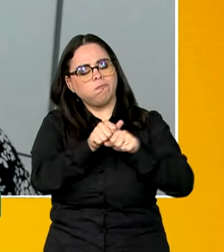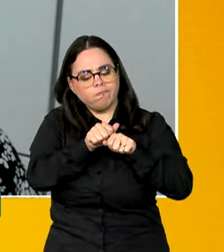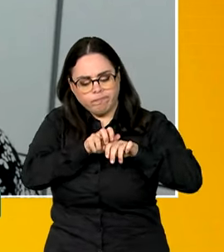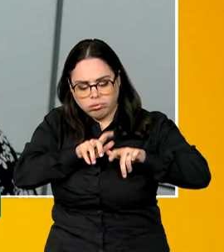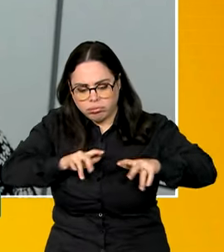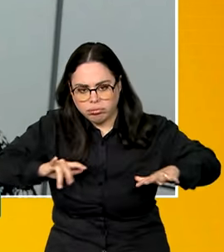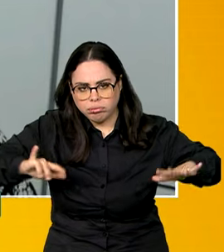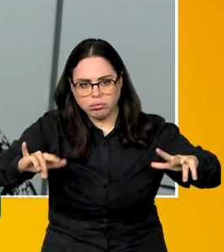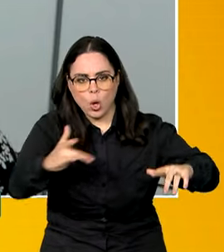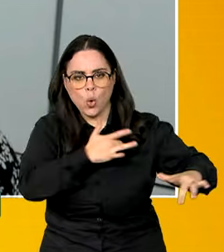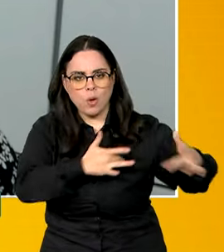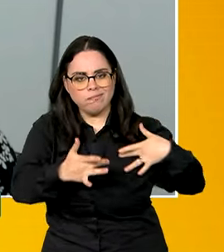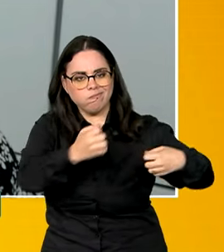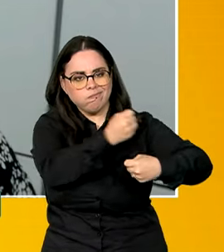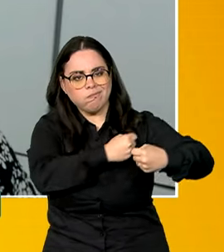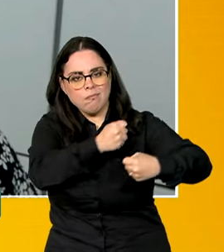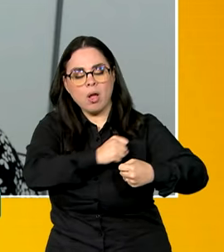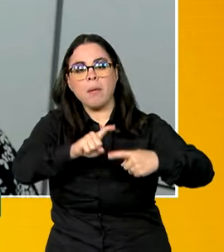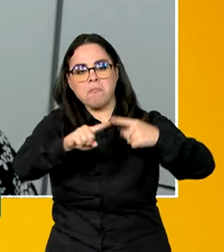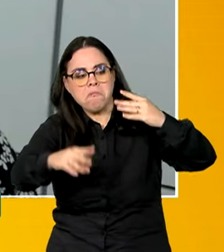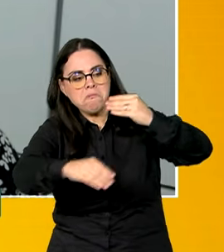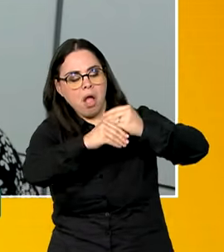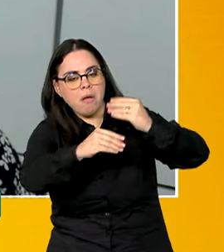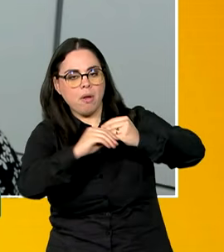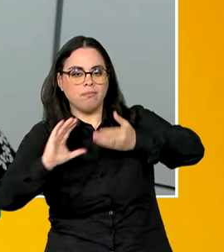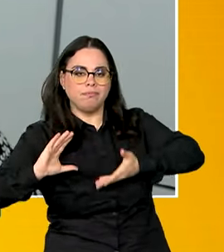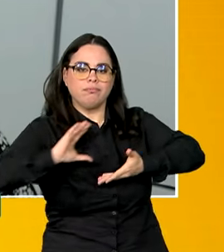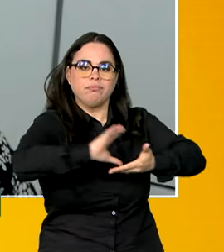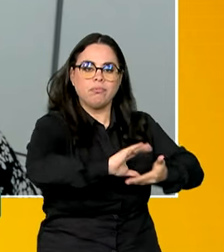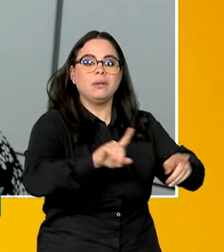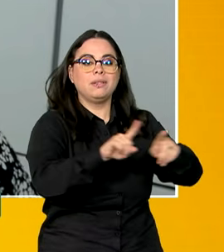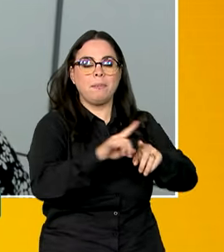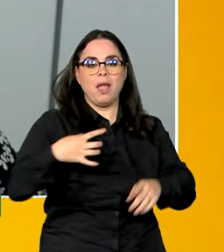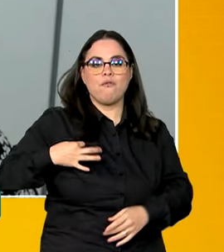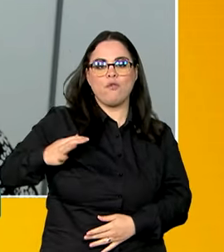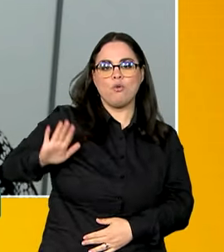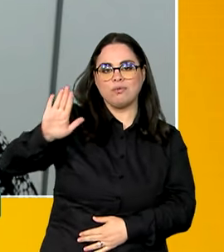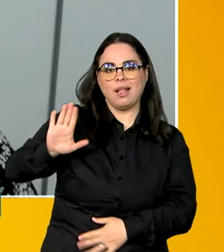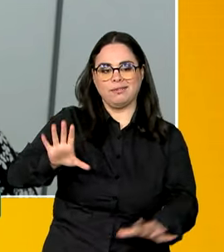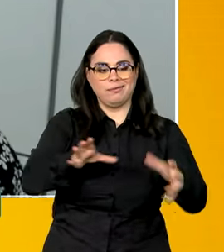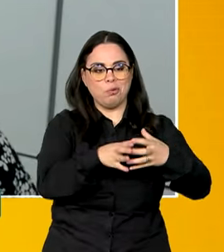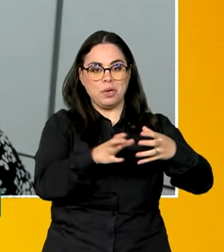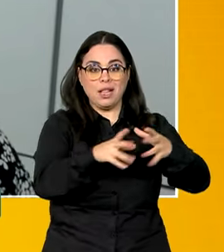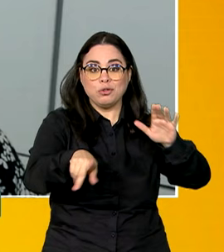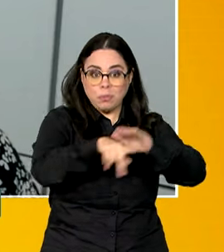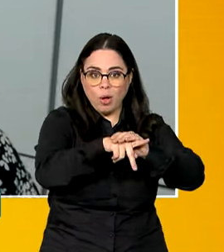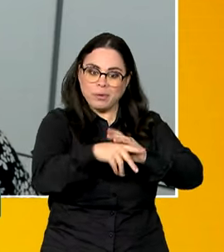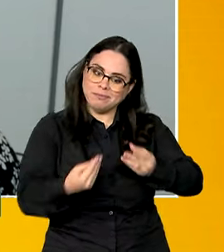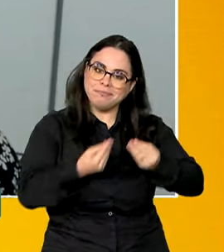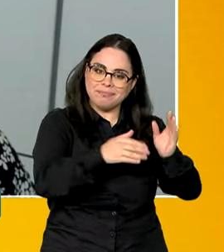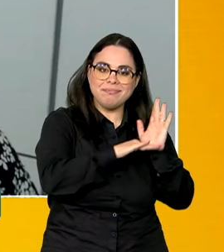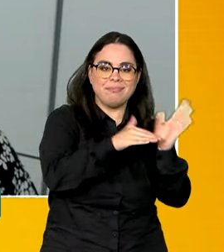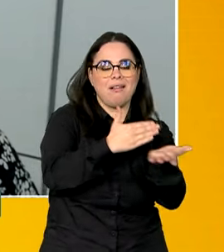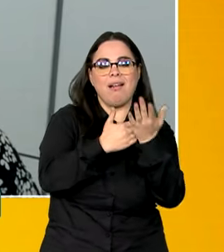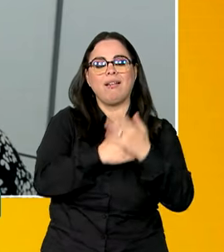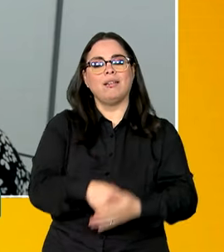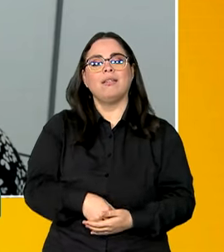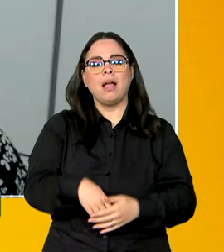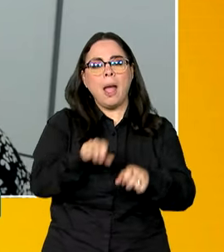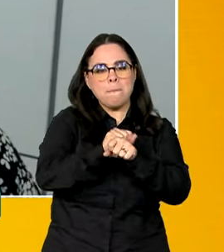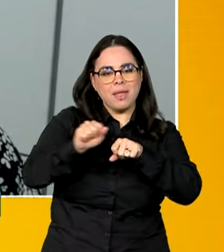multiplicando por meio das doações e do próprio voluntariado da comunidade. Mas com o passar da pandemia,